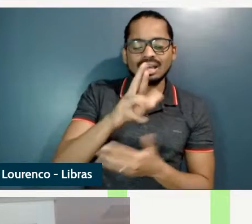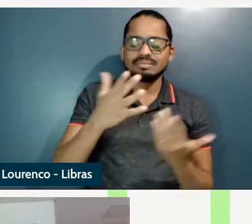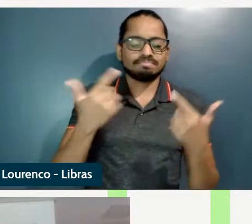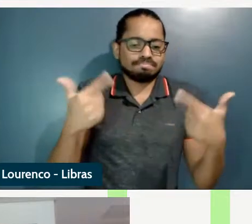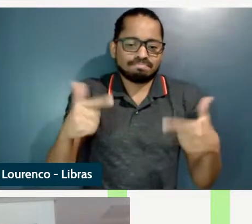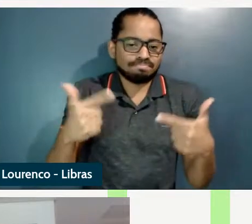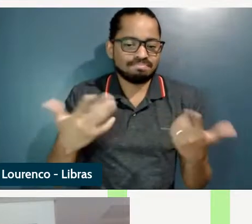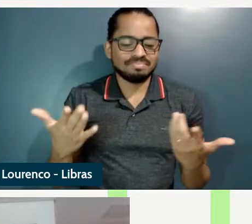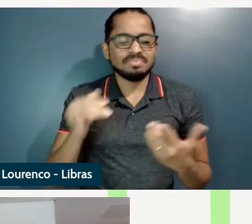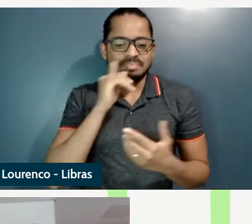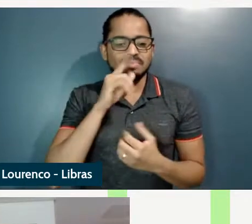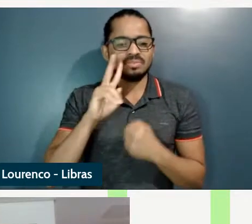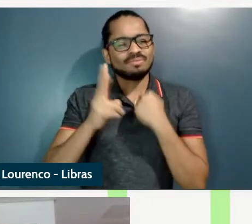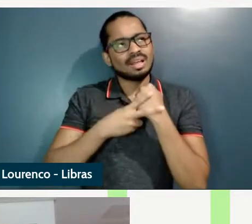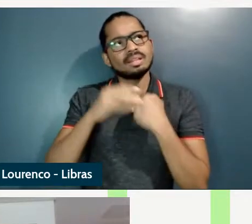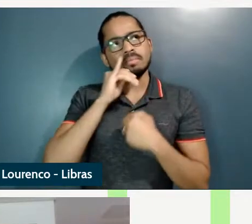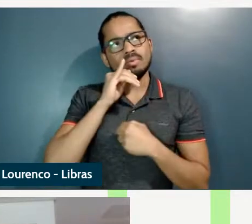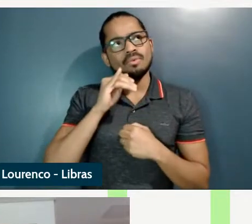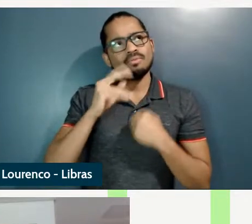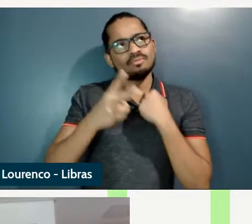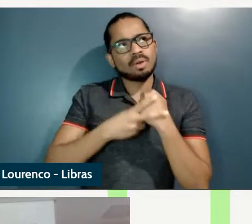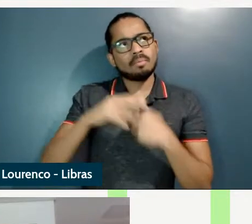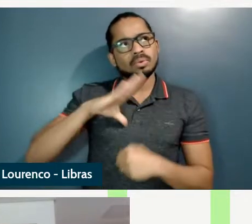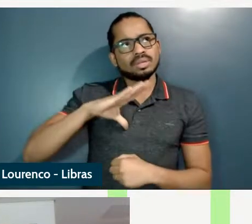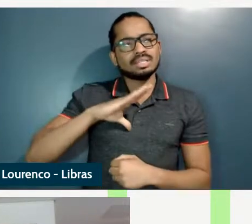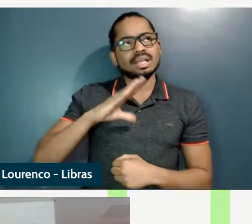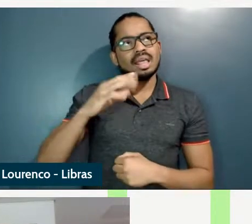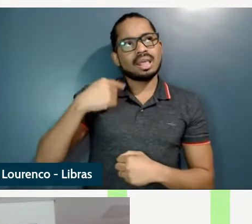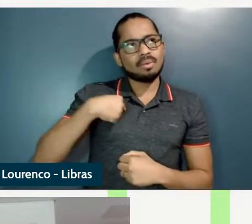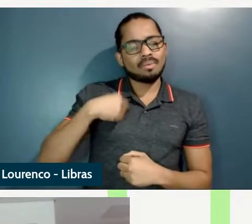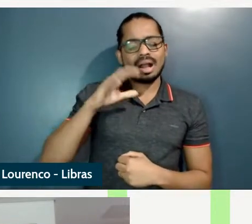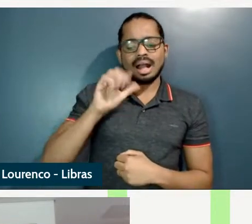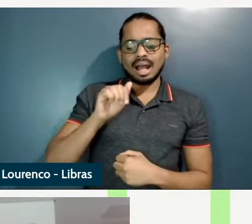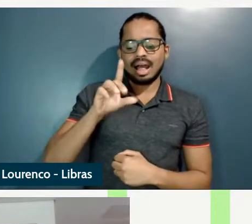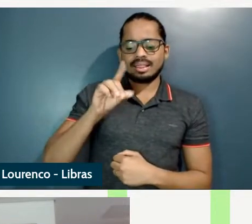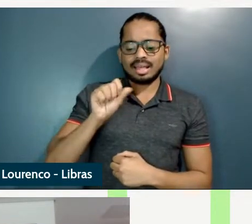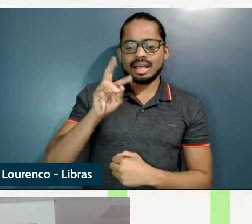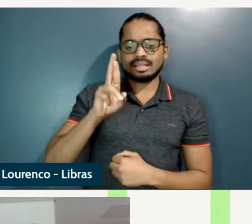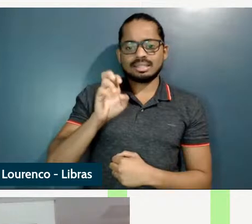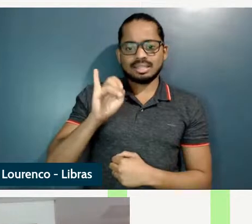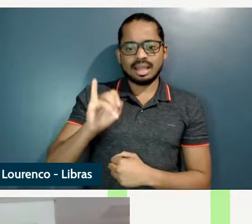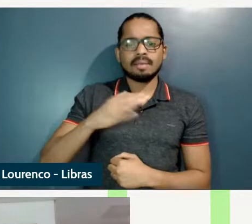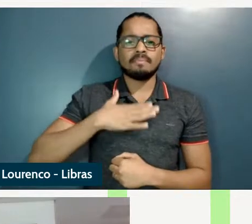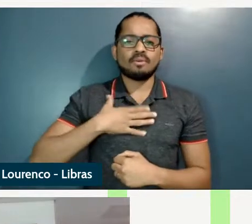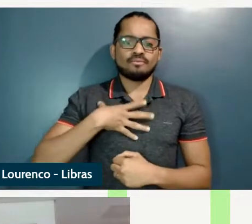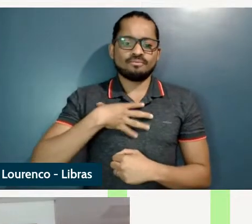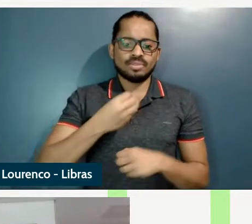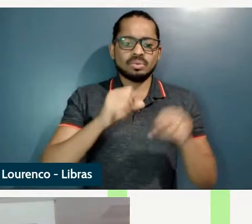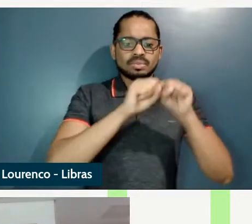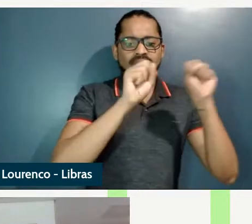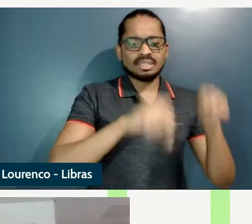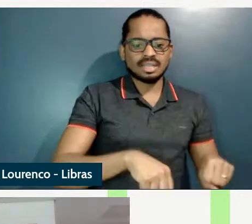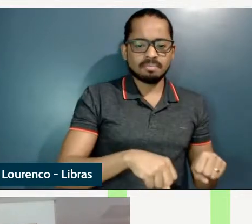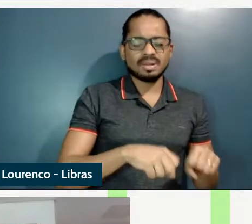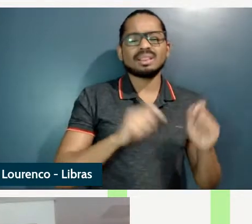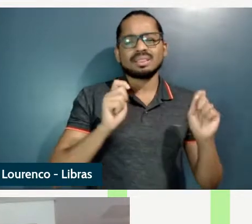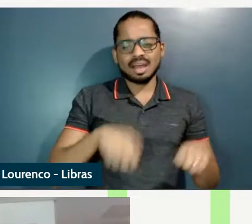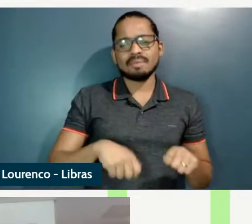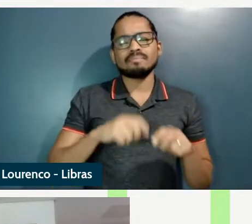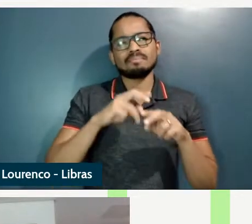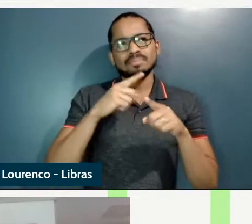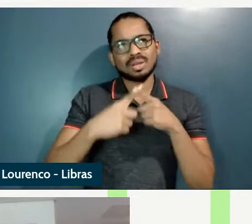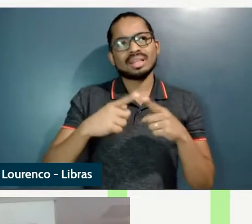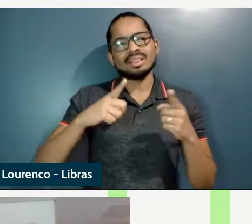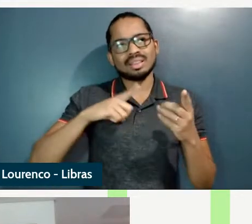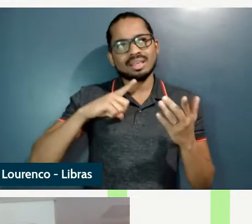eu cadastrei meu filho no sistema na universidade o sistema vai dar porque a gente tem uma leitura metafórica mas eu